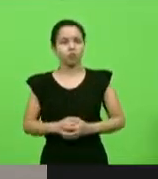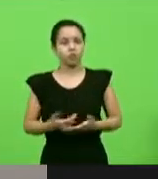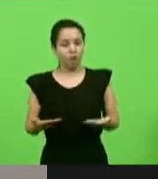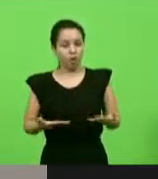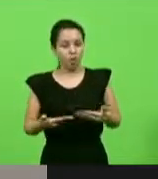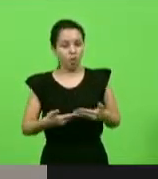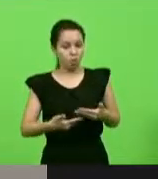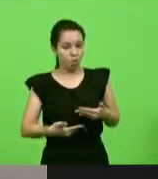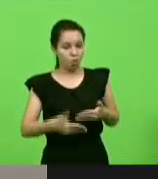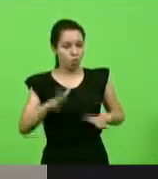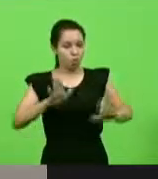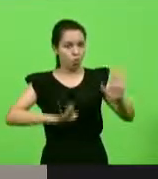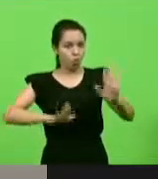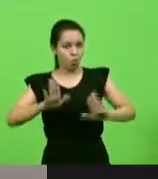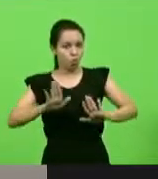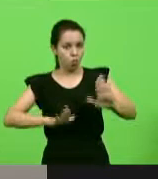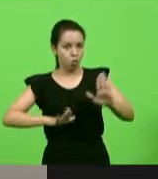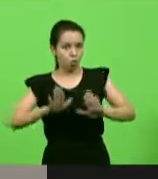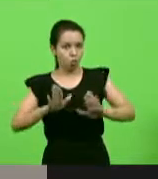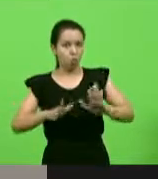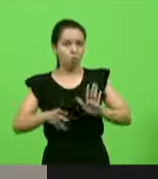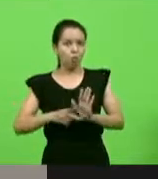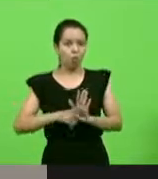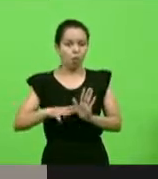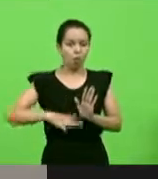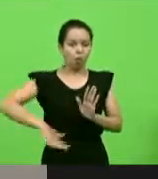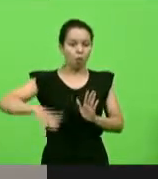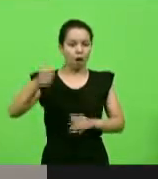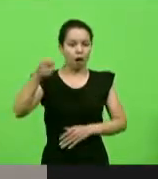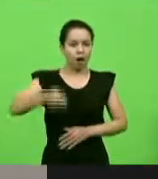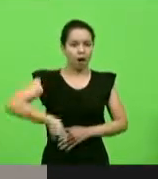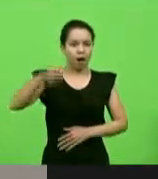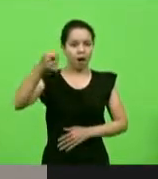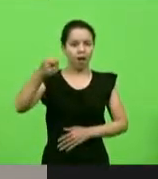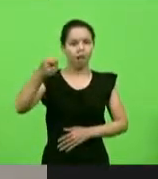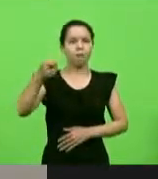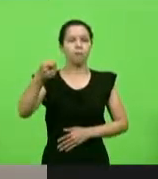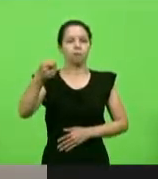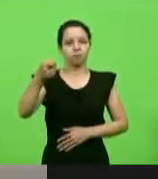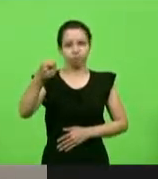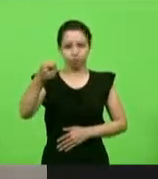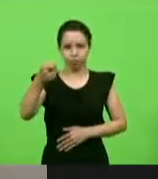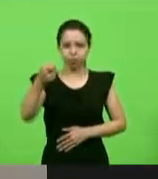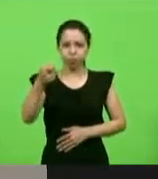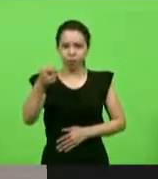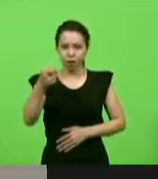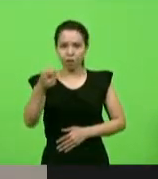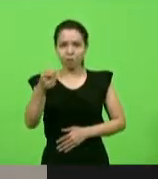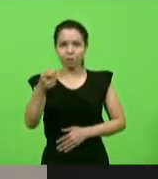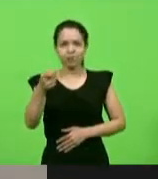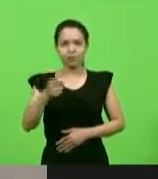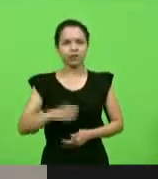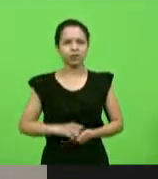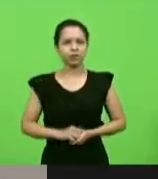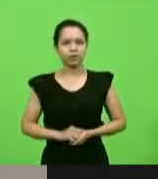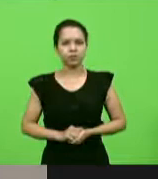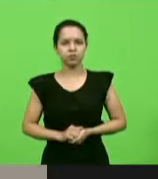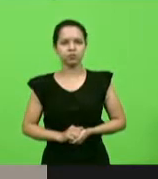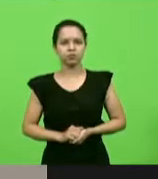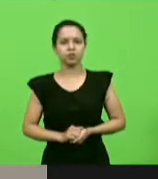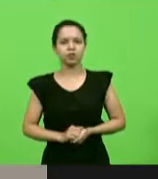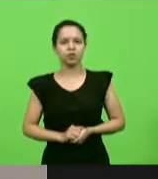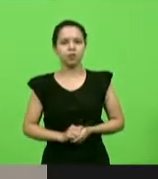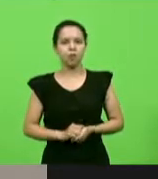parte do leilão de blocos exploratórios de petróleo e